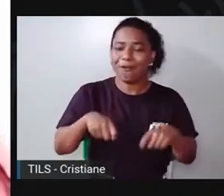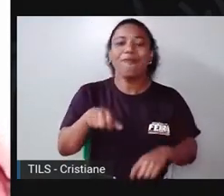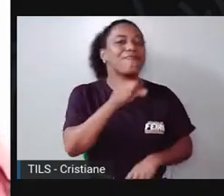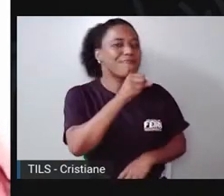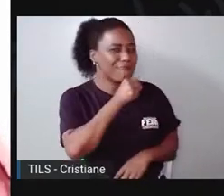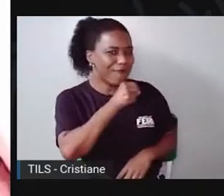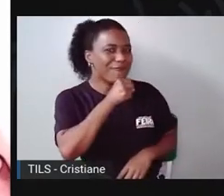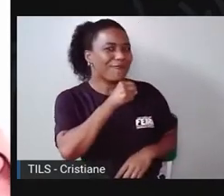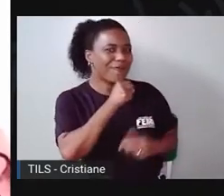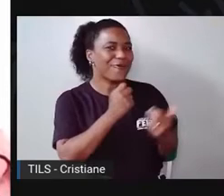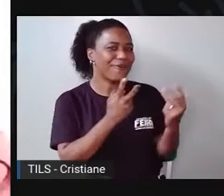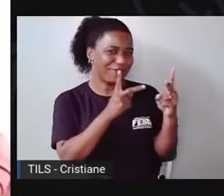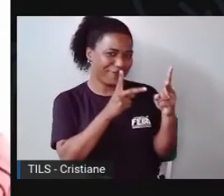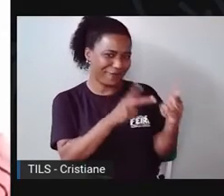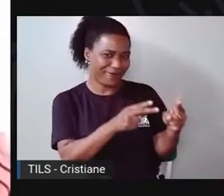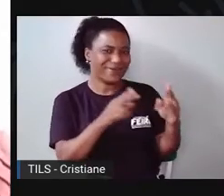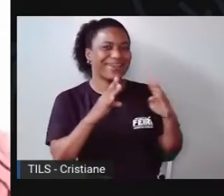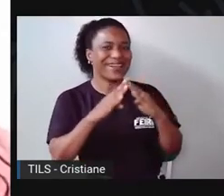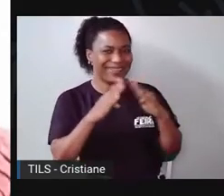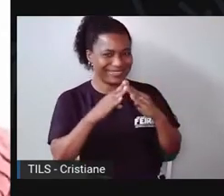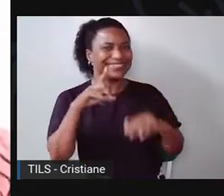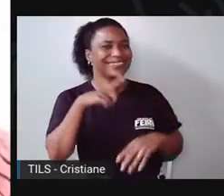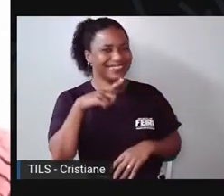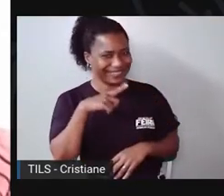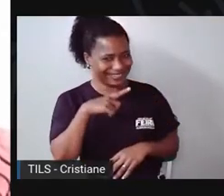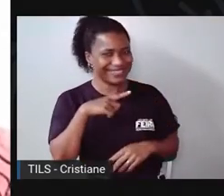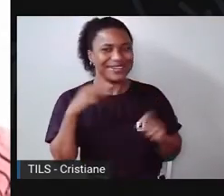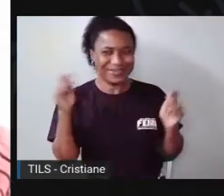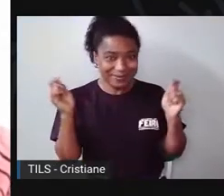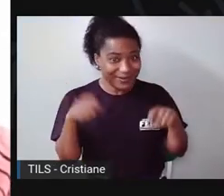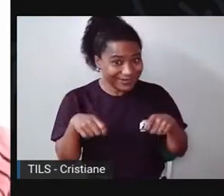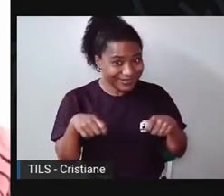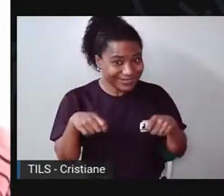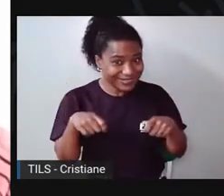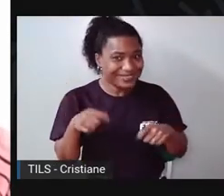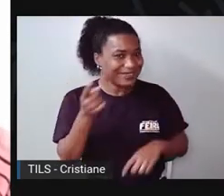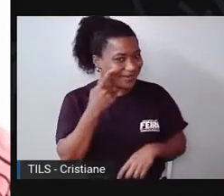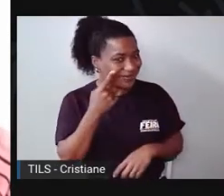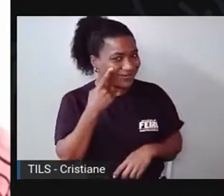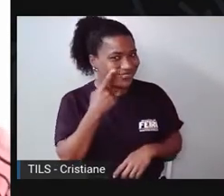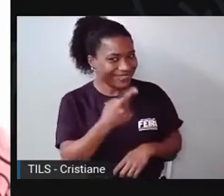tem dessa colher. Posso fazer o som? Pode. Vamos lá, hein?